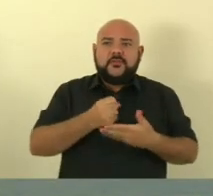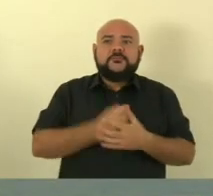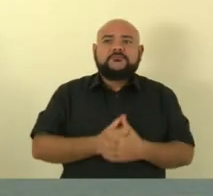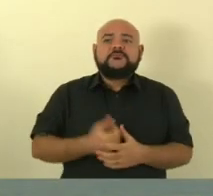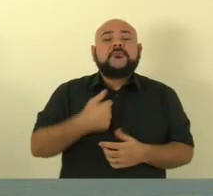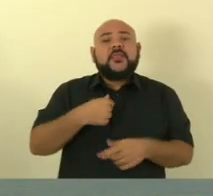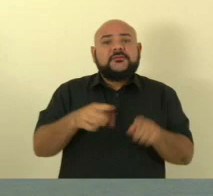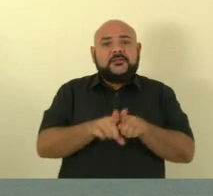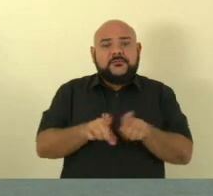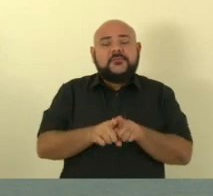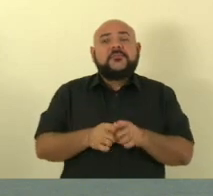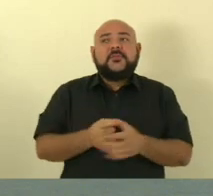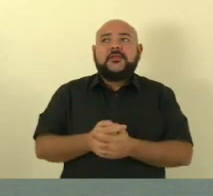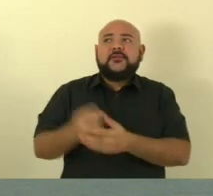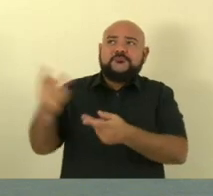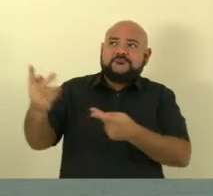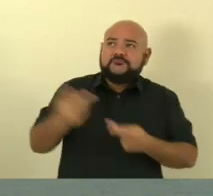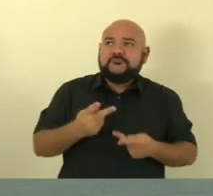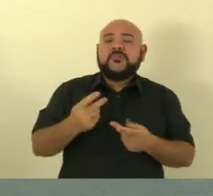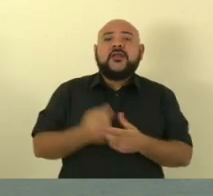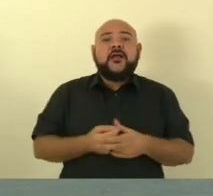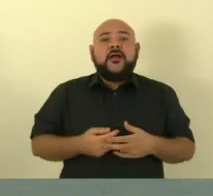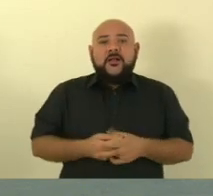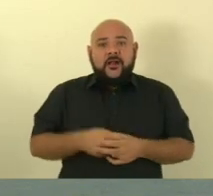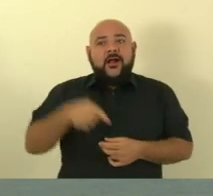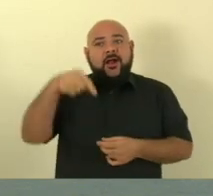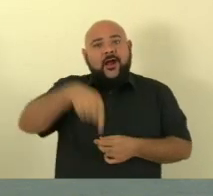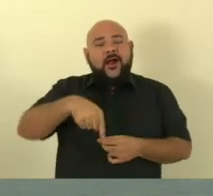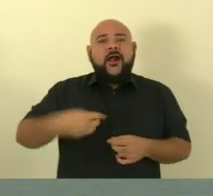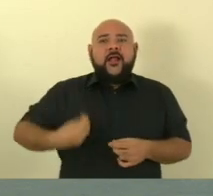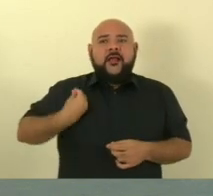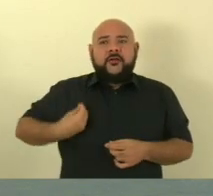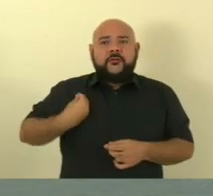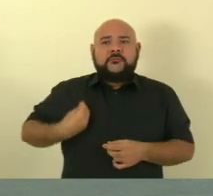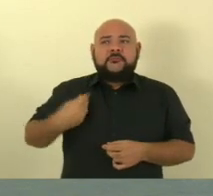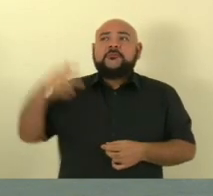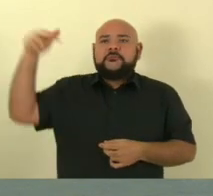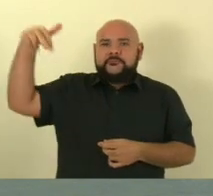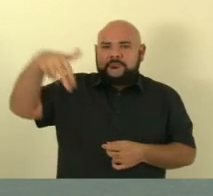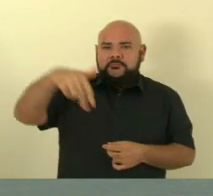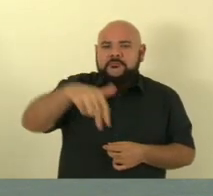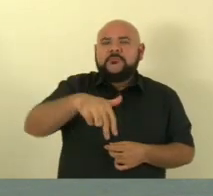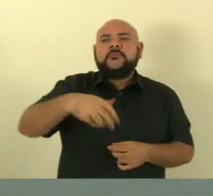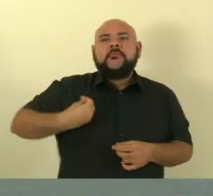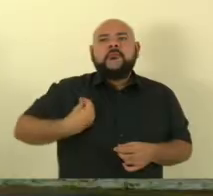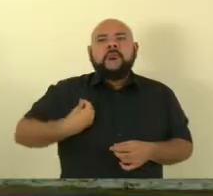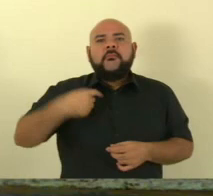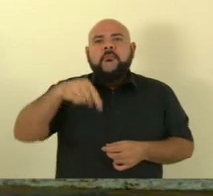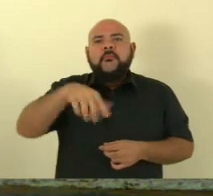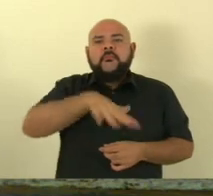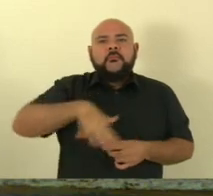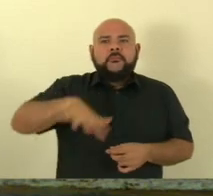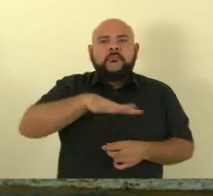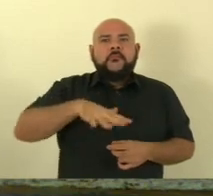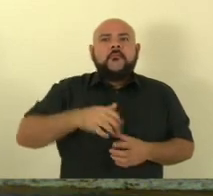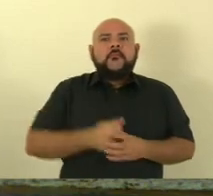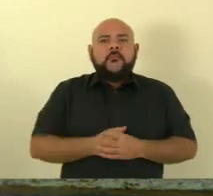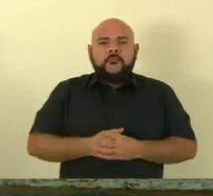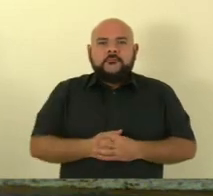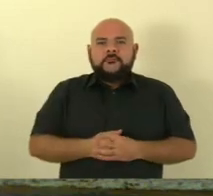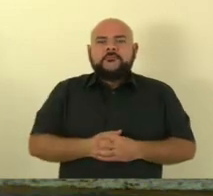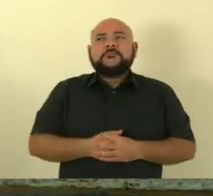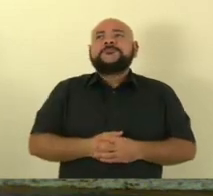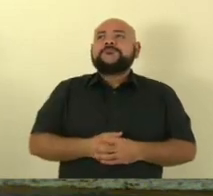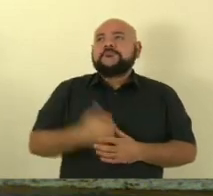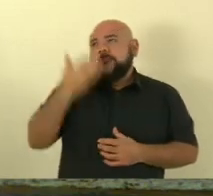convidar o senhor para poder estar aqui presente no plenário conosco, aqui embaixo, aqui. Muito obrigado. Muito obrigado, pastor Marcelo, aí, pela